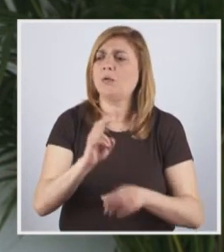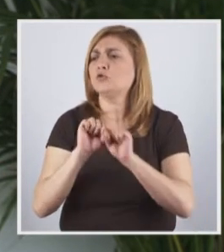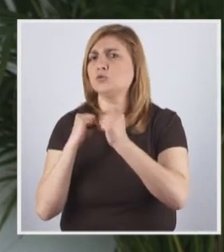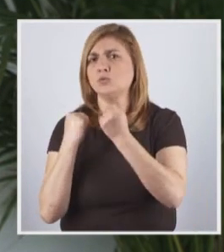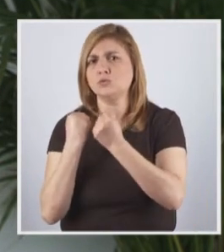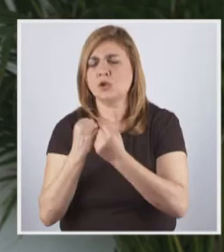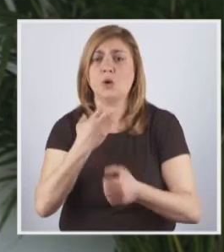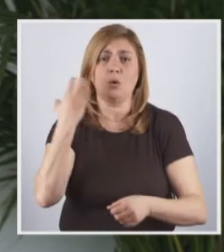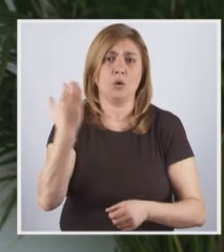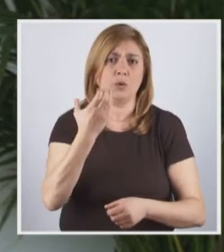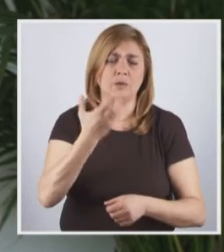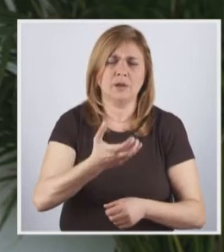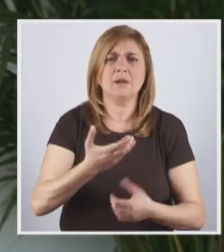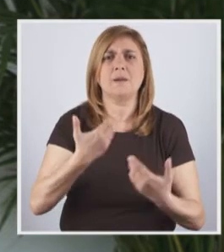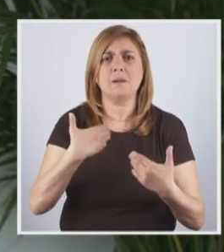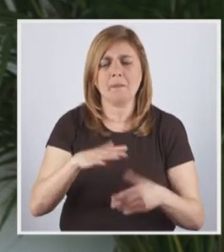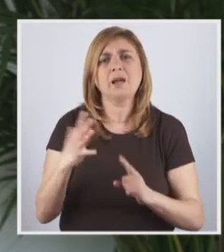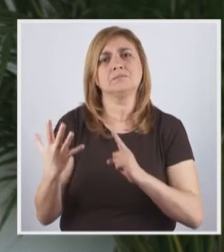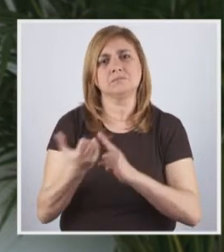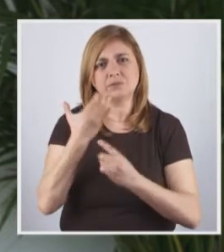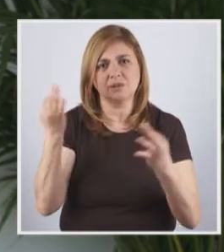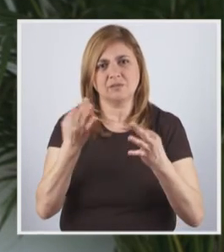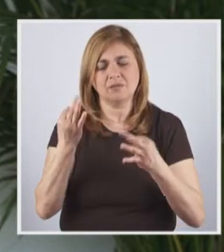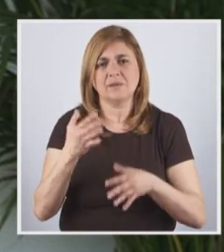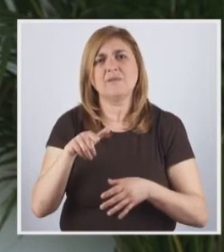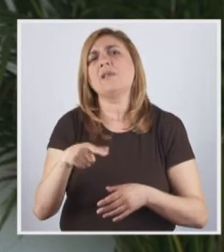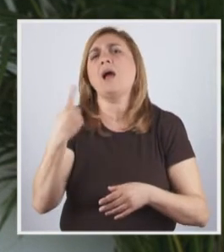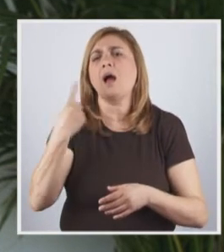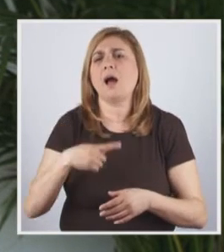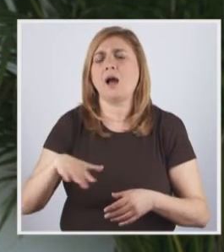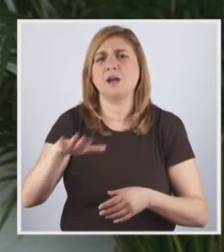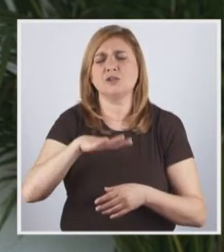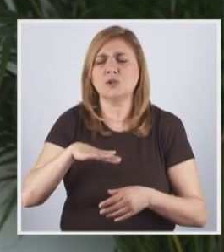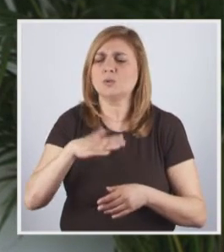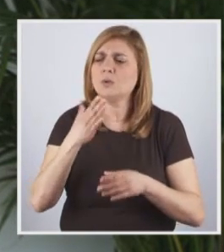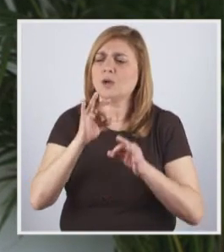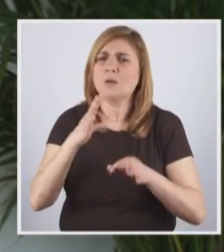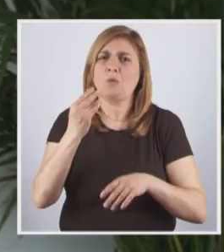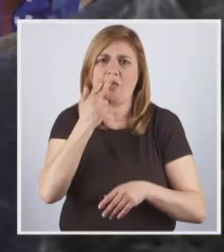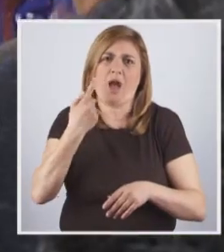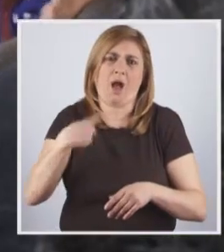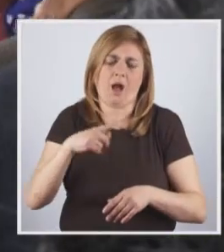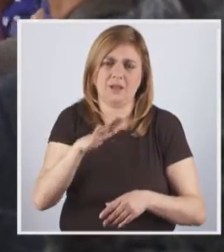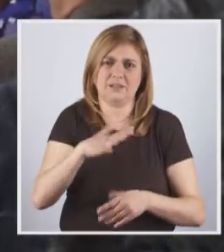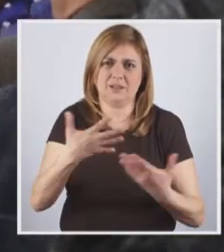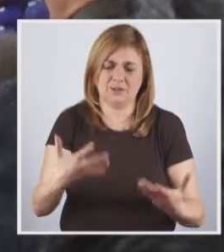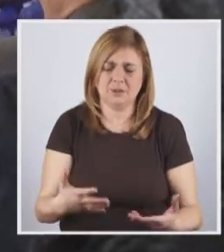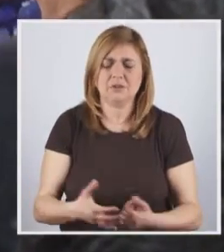social, cultural, mas muitas não conseguiram e vivem ainda mais em situações muito delicadas, de muita fragilidade. Ana Sofia Antunes,